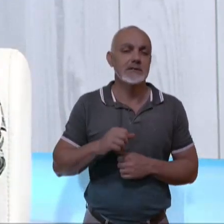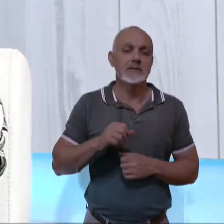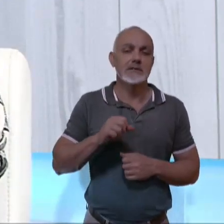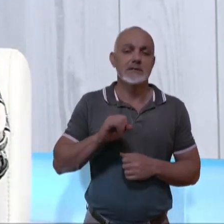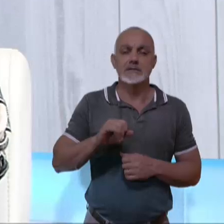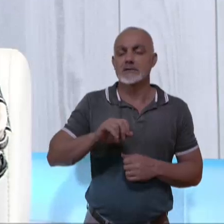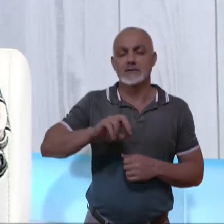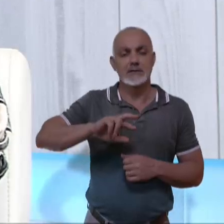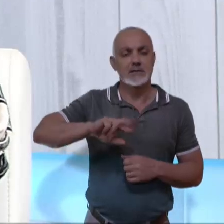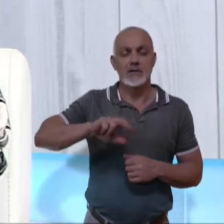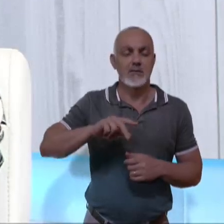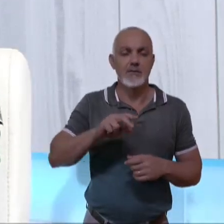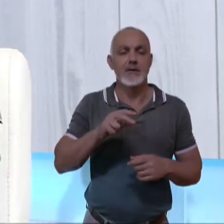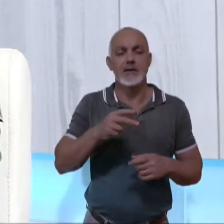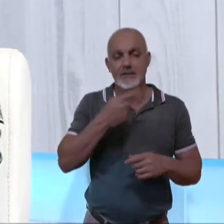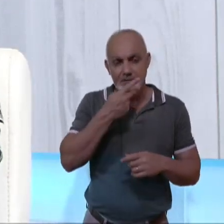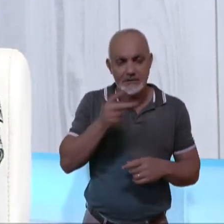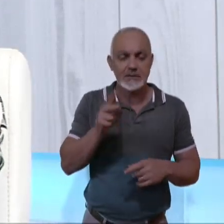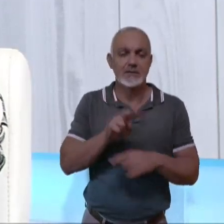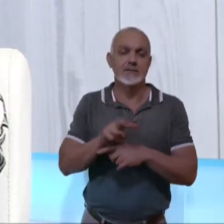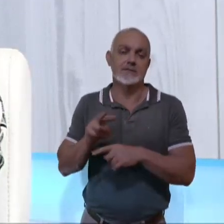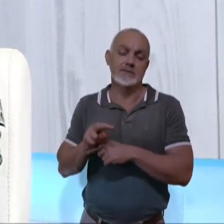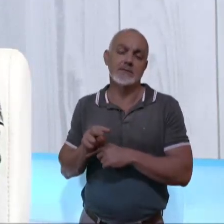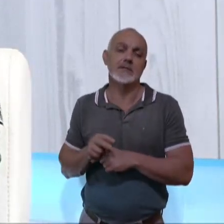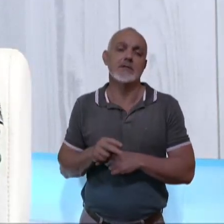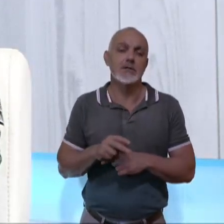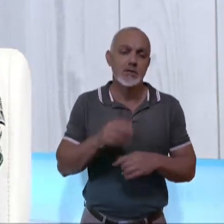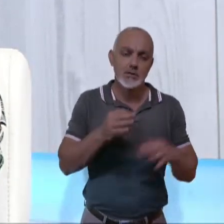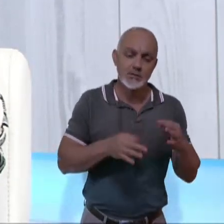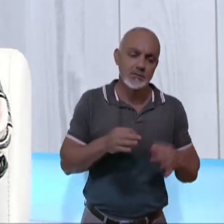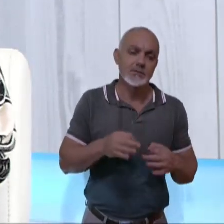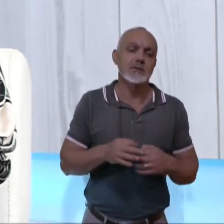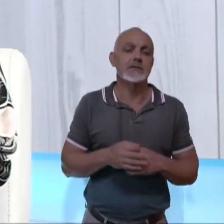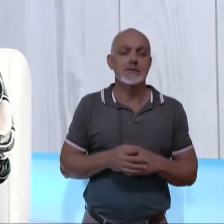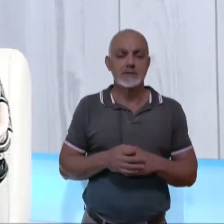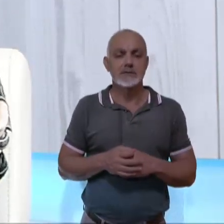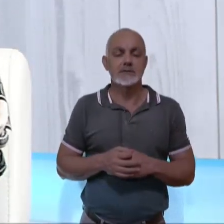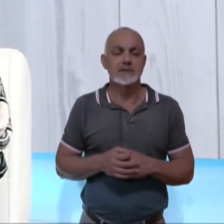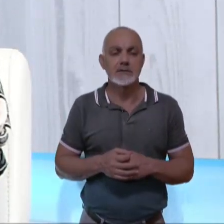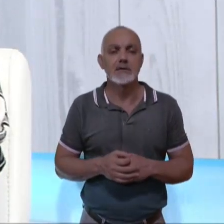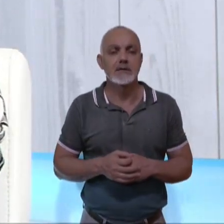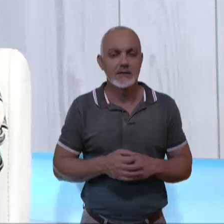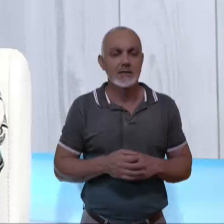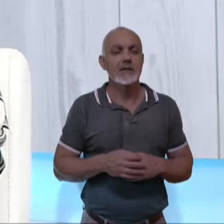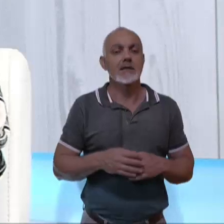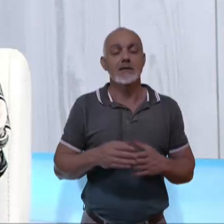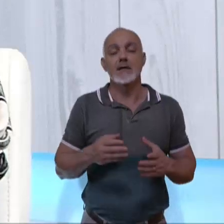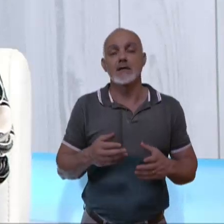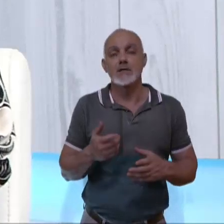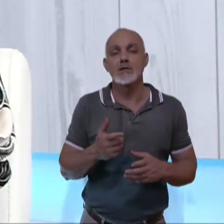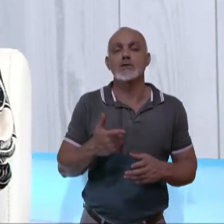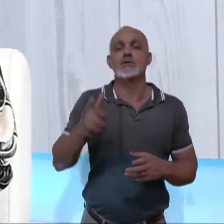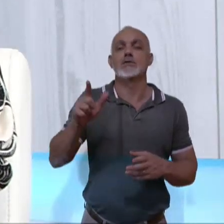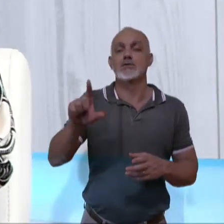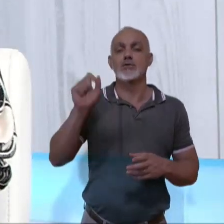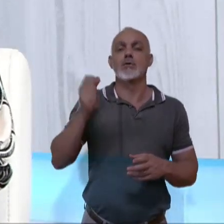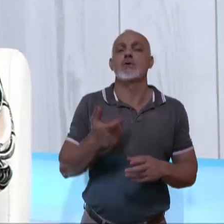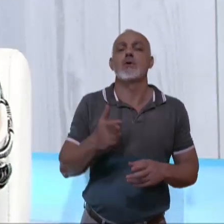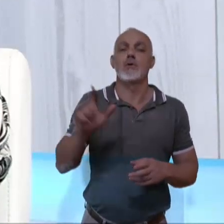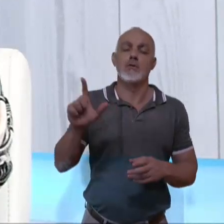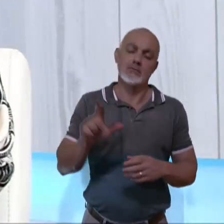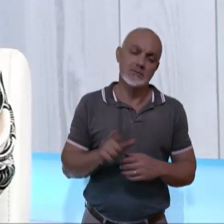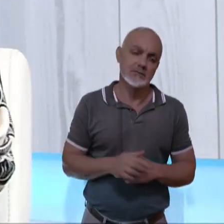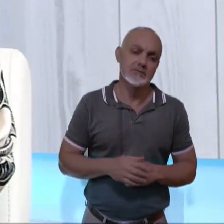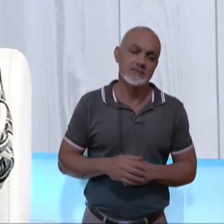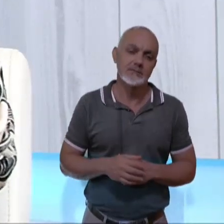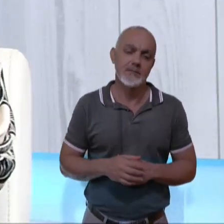visita assistida, dependendo do caso, o juiz pode até destituir o pátrio poder daquele cônjuge